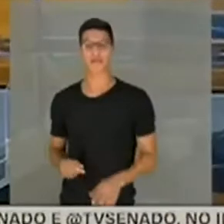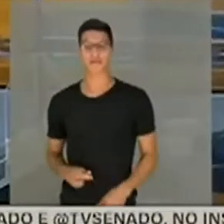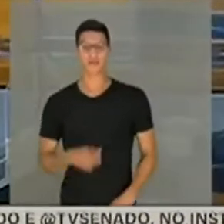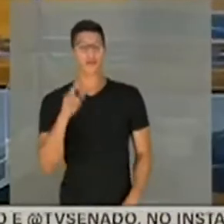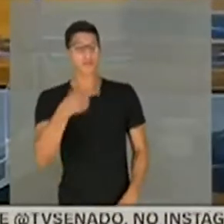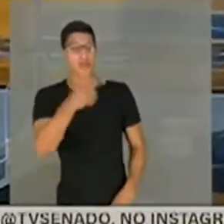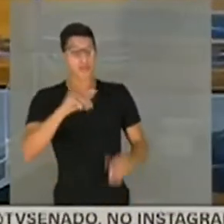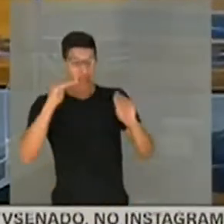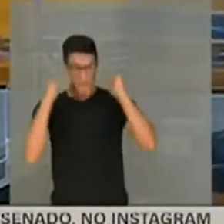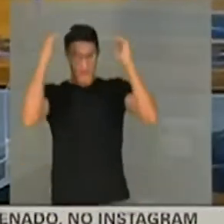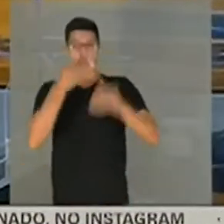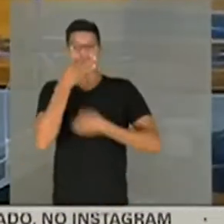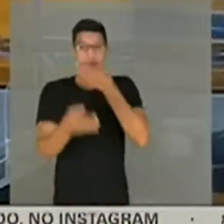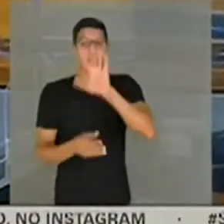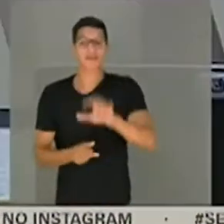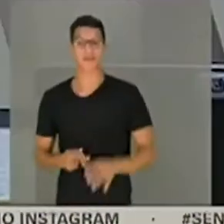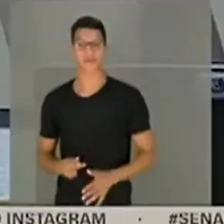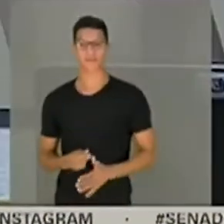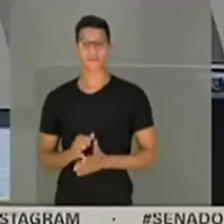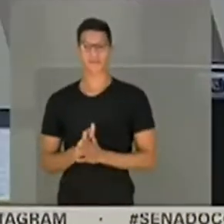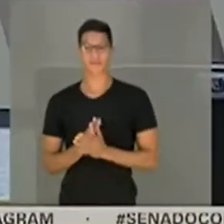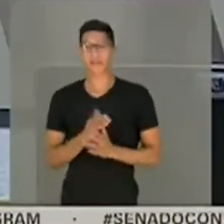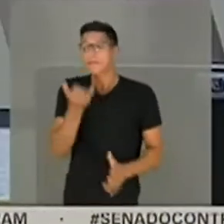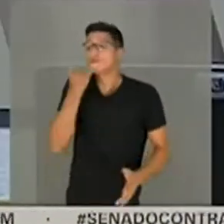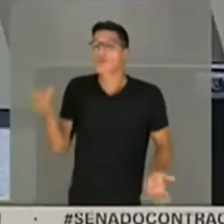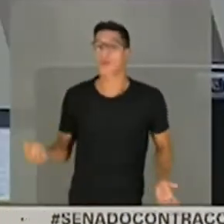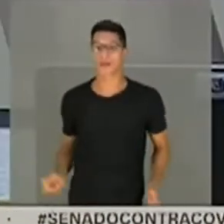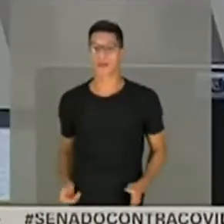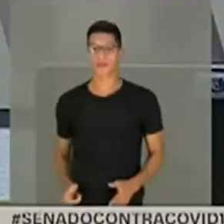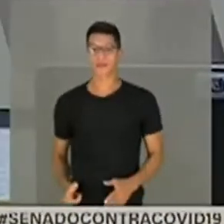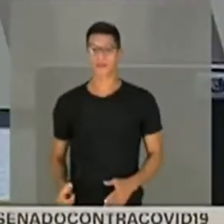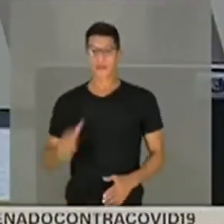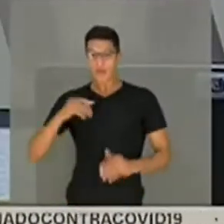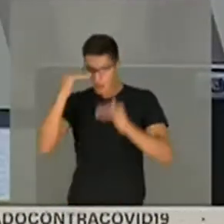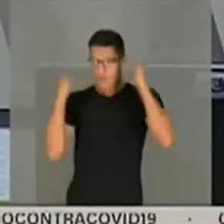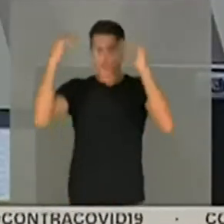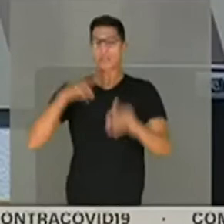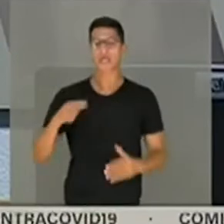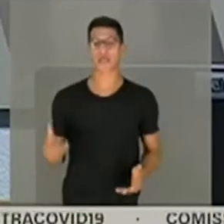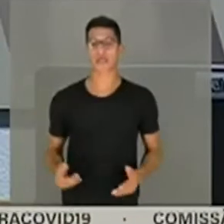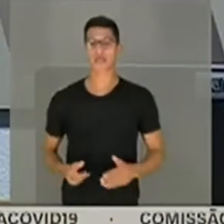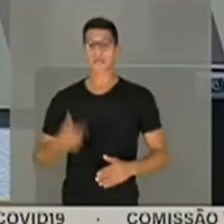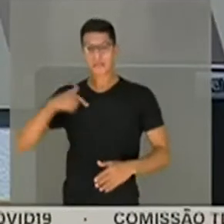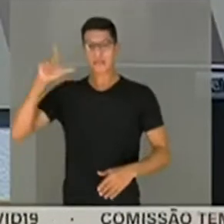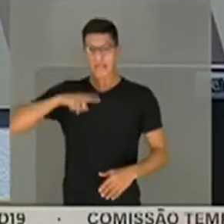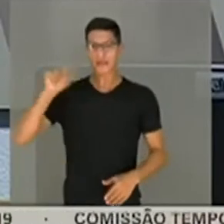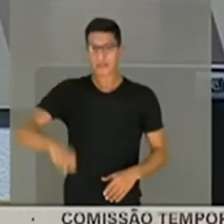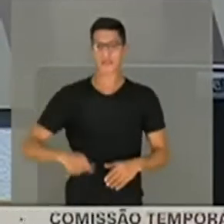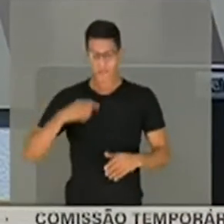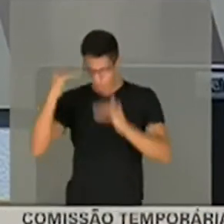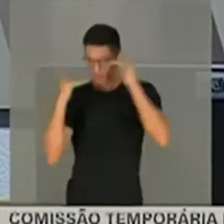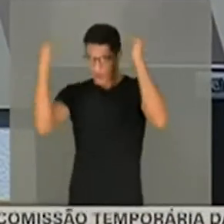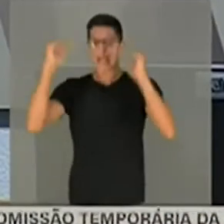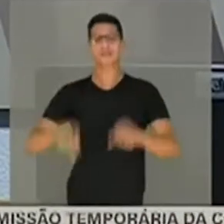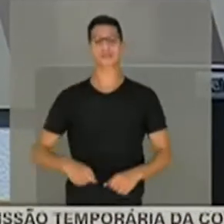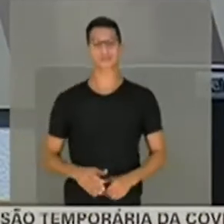para poder argumentar dessa forma. Me desculpe. corrupto também. Tem muita autoridade. Tenho sim, muita autoridade.